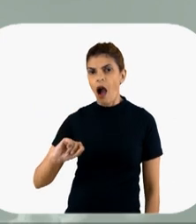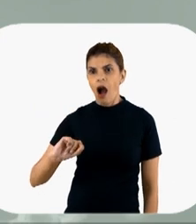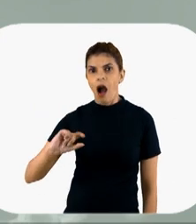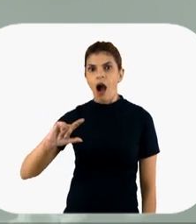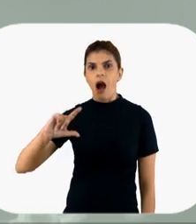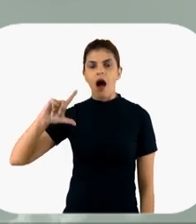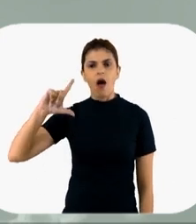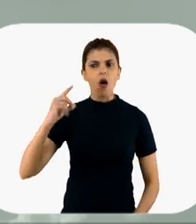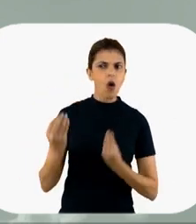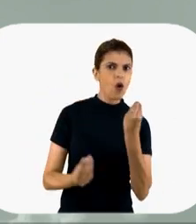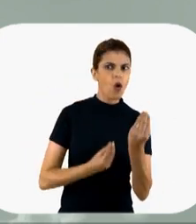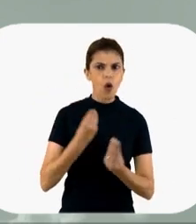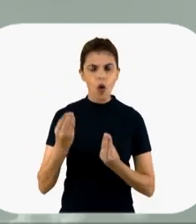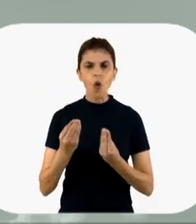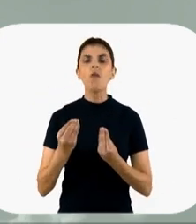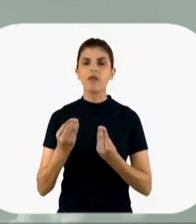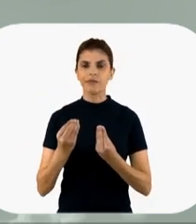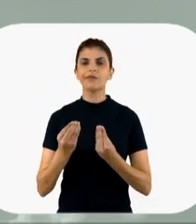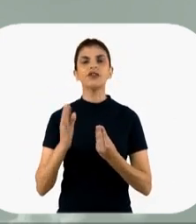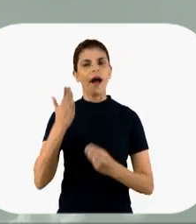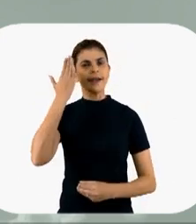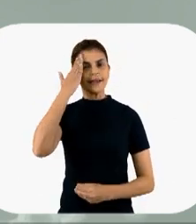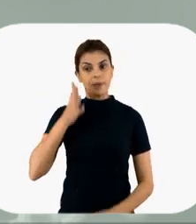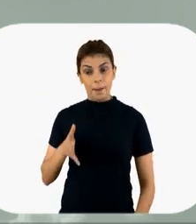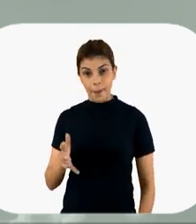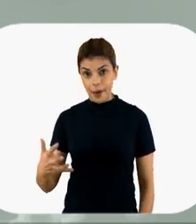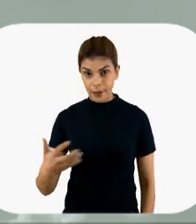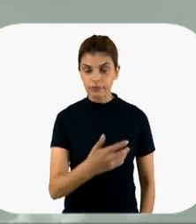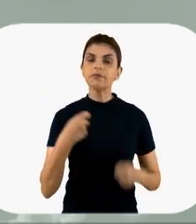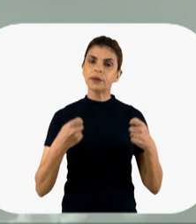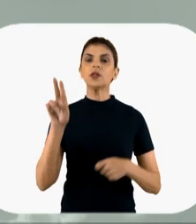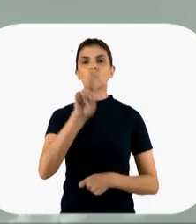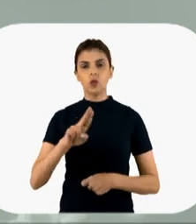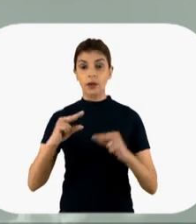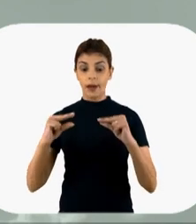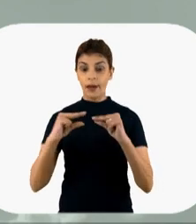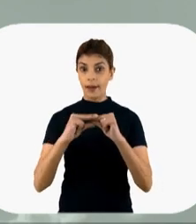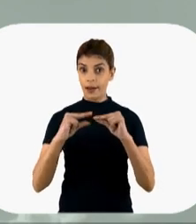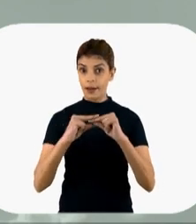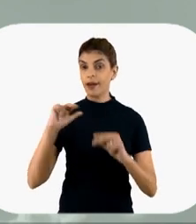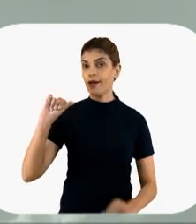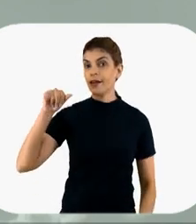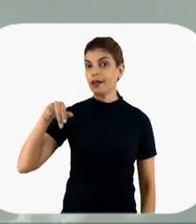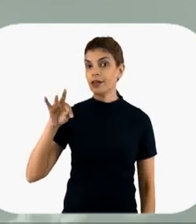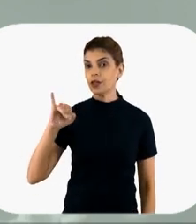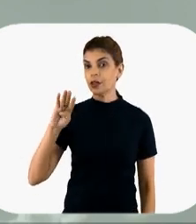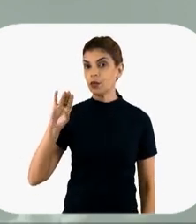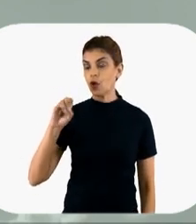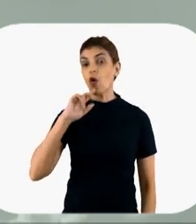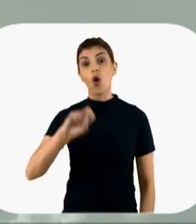ele pode estar tendo dois cenários. Ou uma infecção secundária bacteriana, e aí você tem que escalonar os antibióticos para o que você tiver no seu serviço,